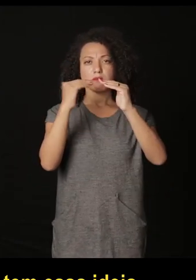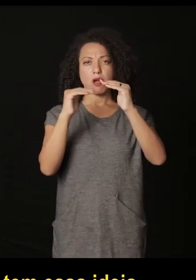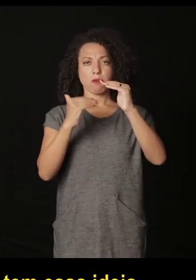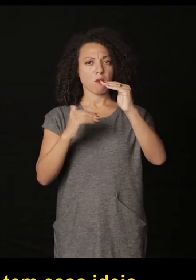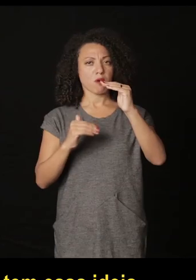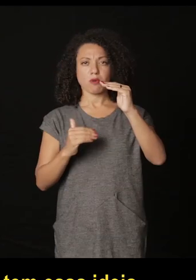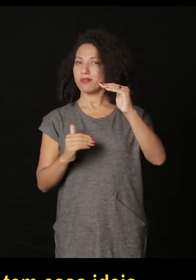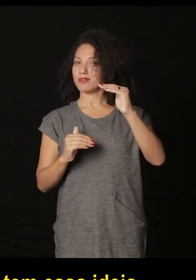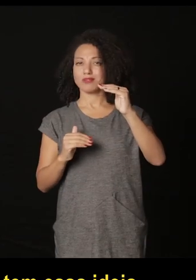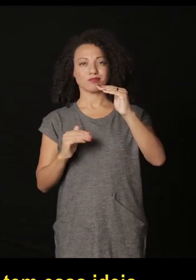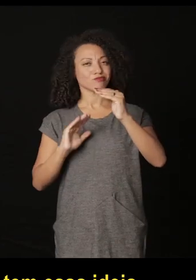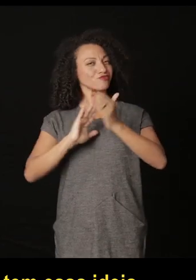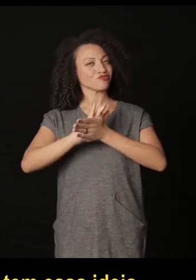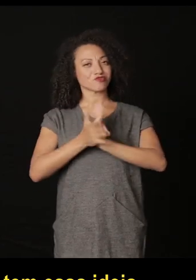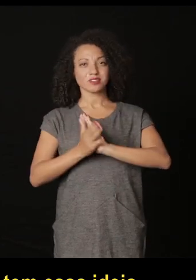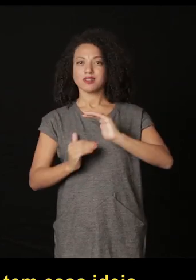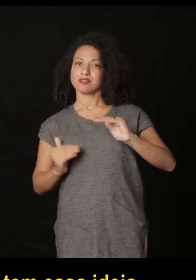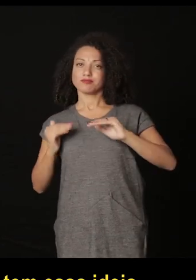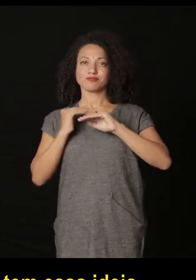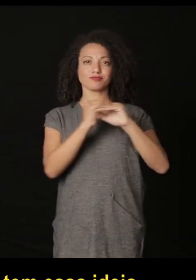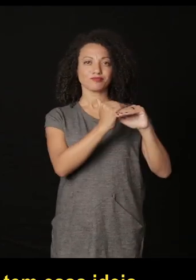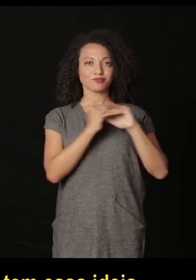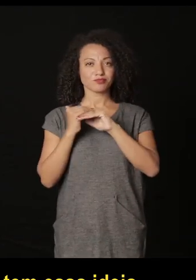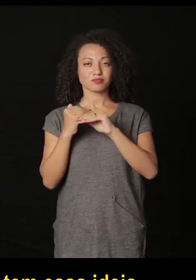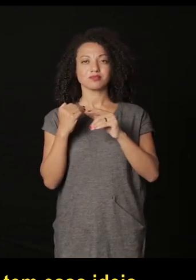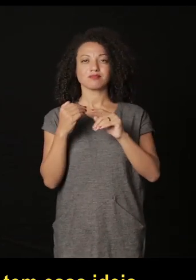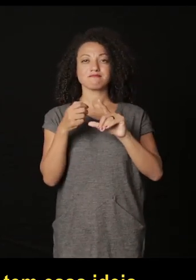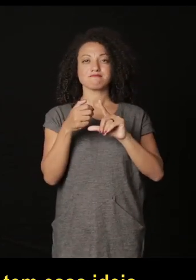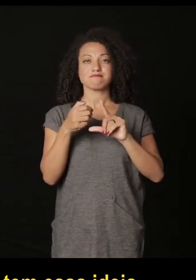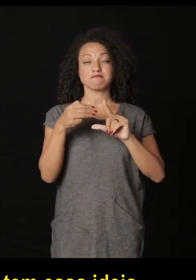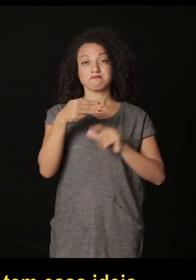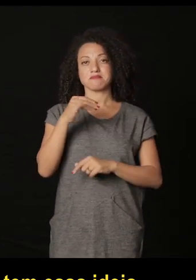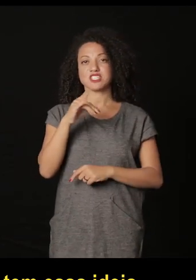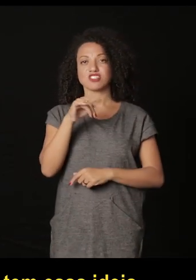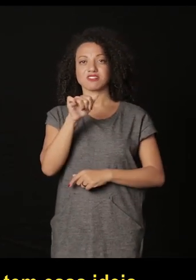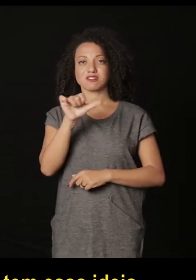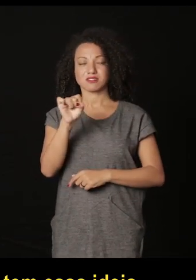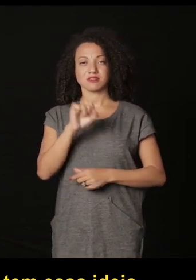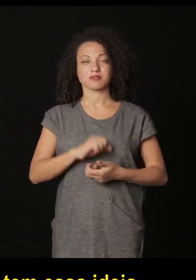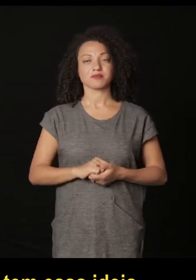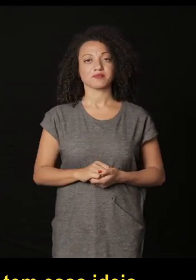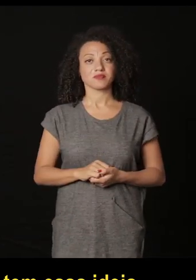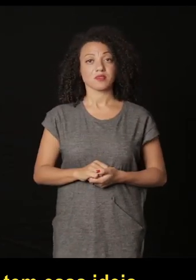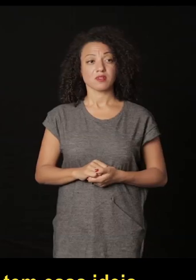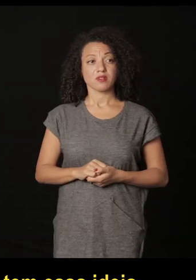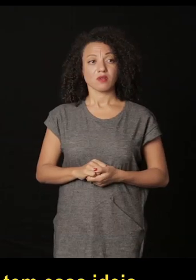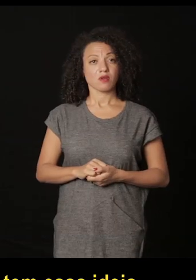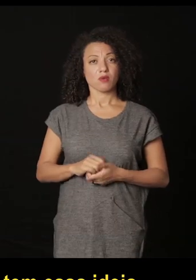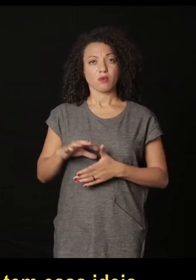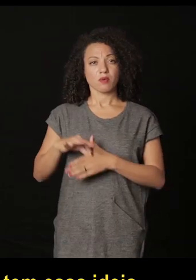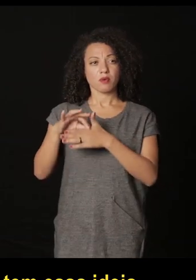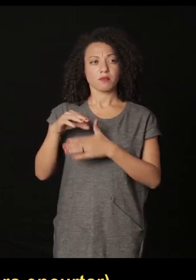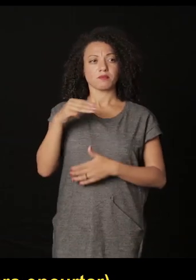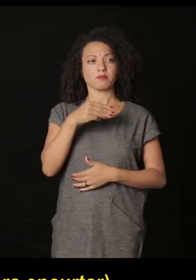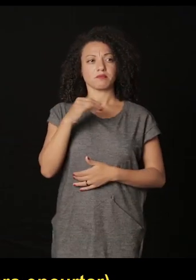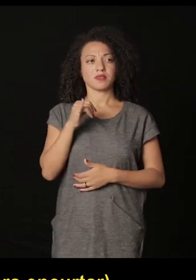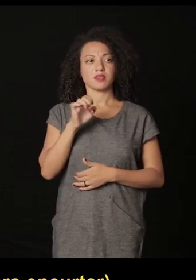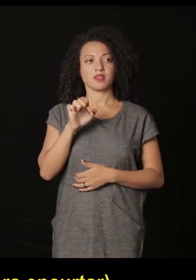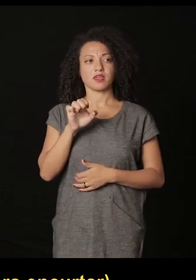ideia de deshierarquizar as diferentes medias